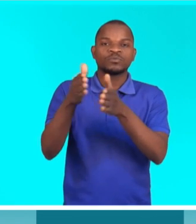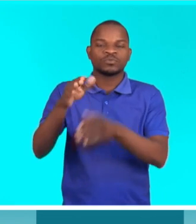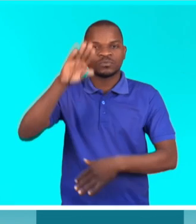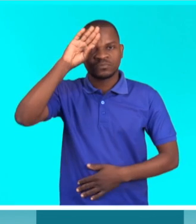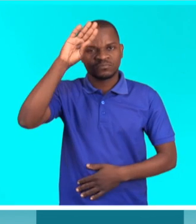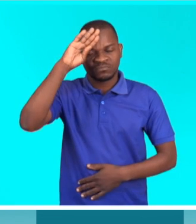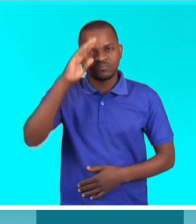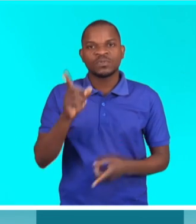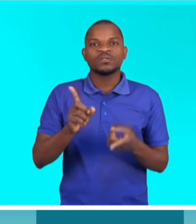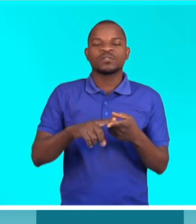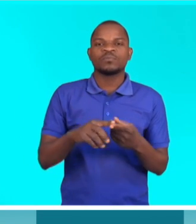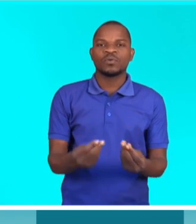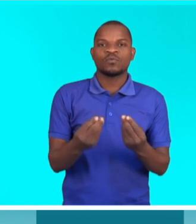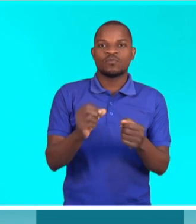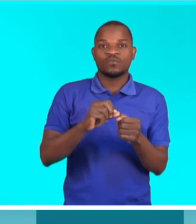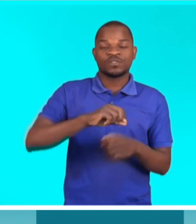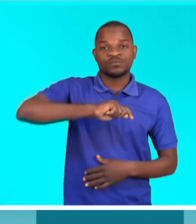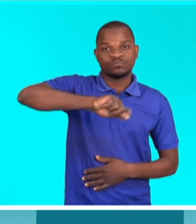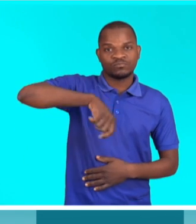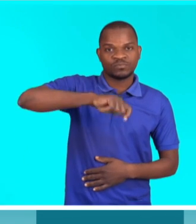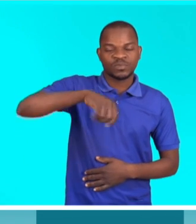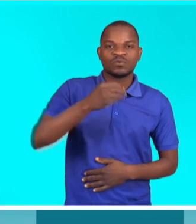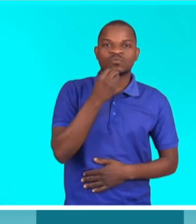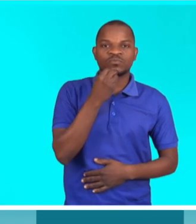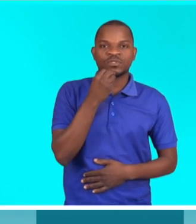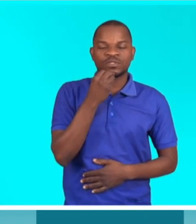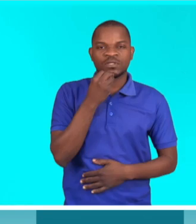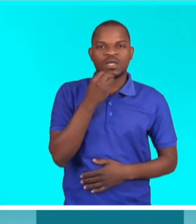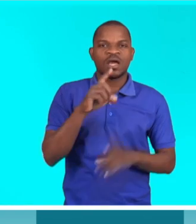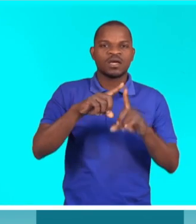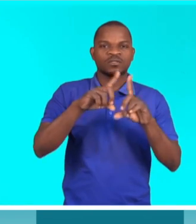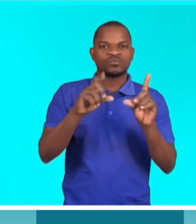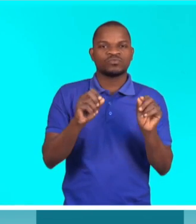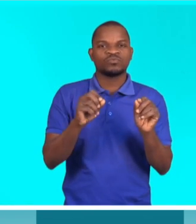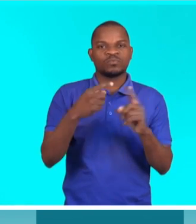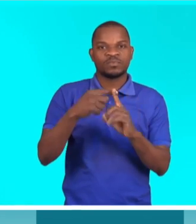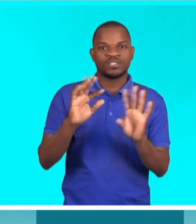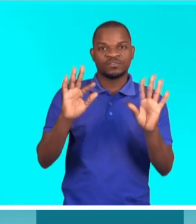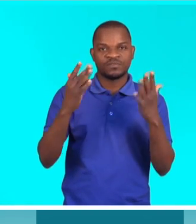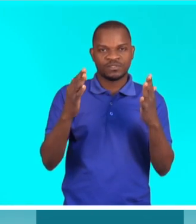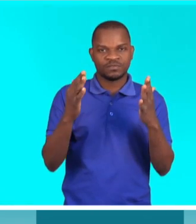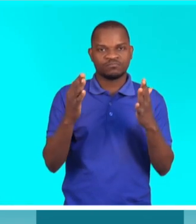só a confeição também dos alimentos, aqui no espaço Mais Vida. Veja a seguir.